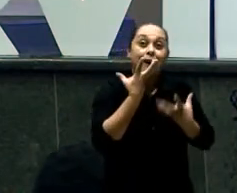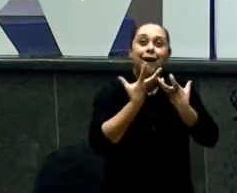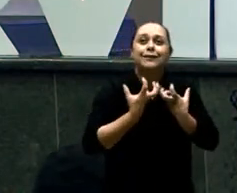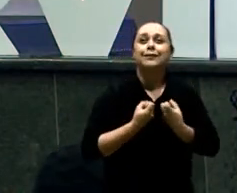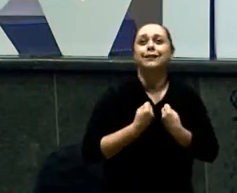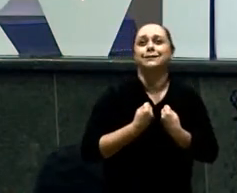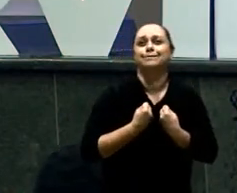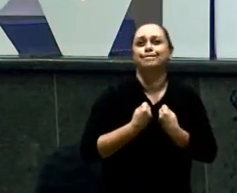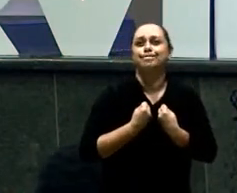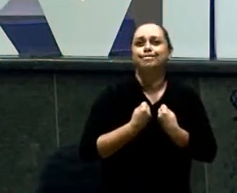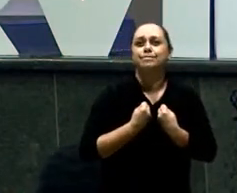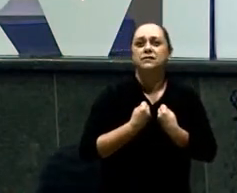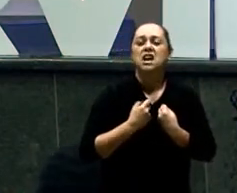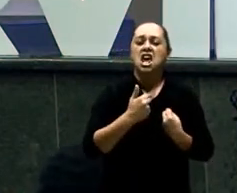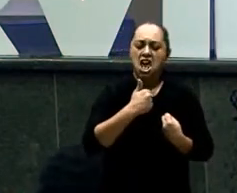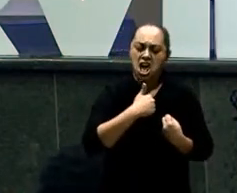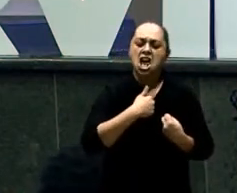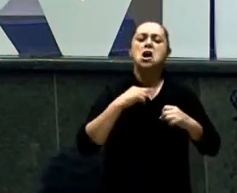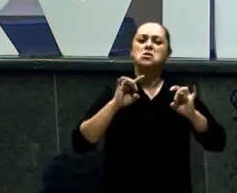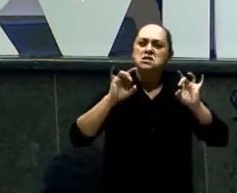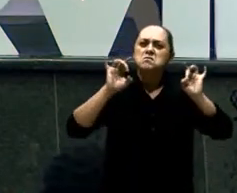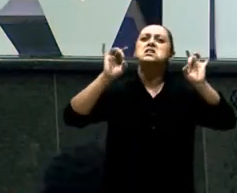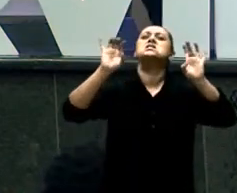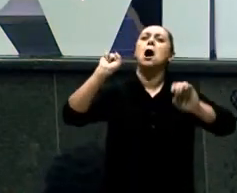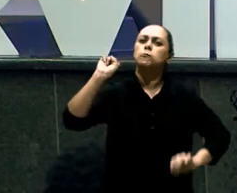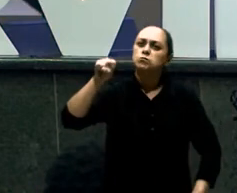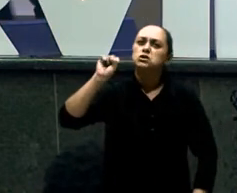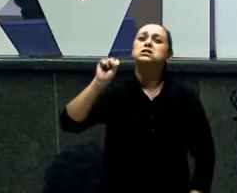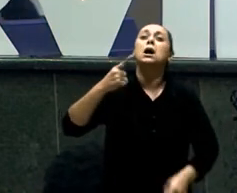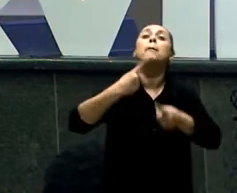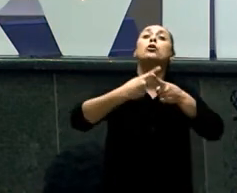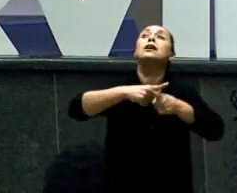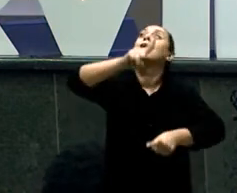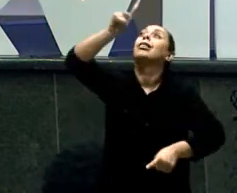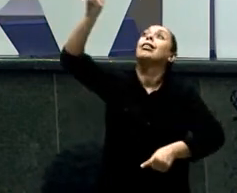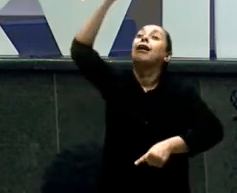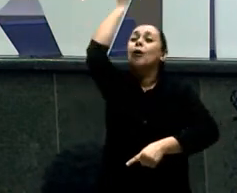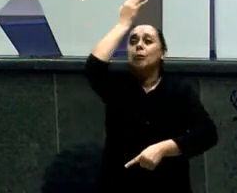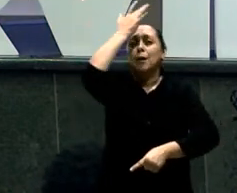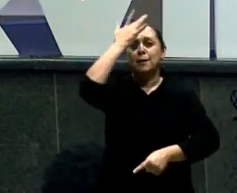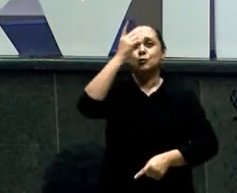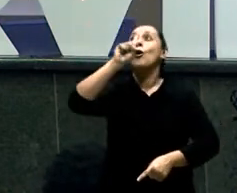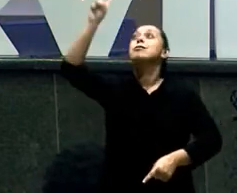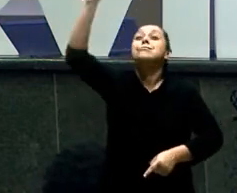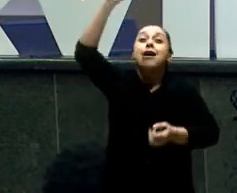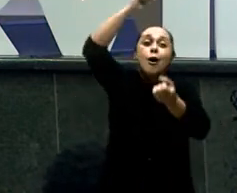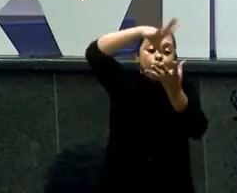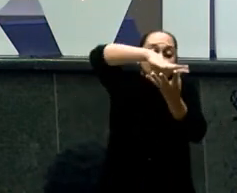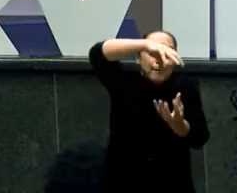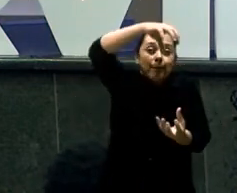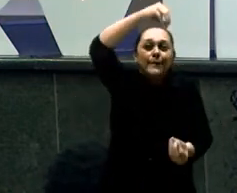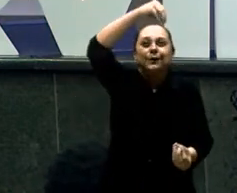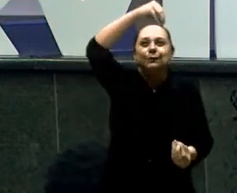Entendeu Que o que ele Era O que ele Queria Que as pessoas O vissem ser E através Disso As pessoas Valorizaram